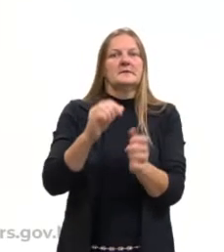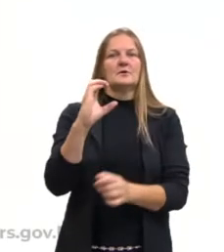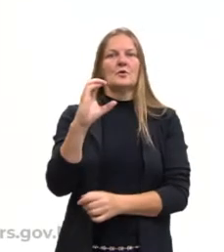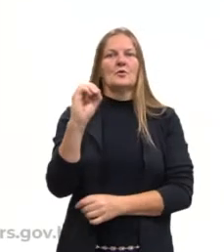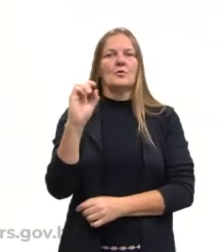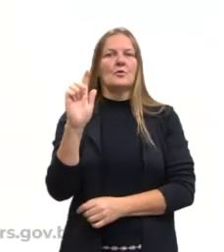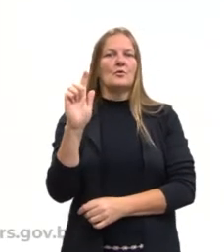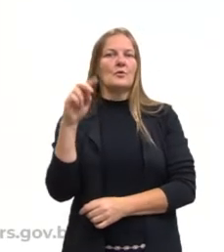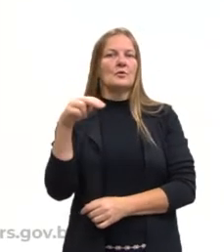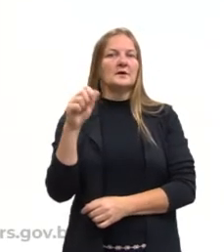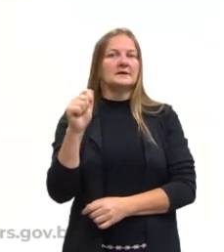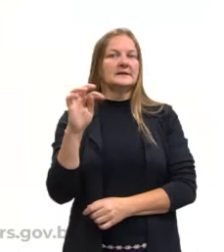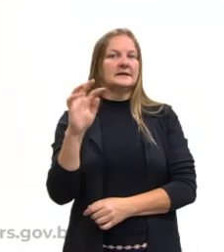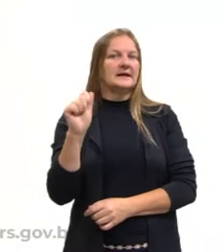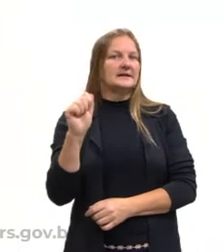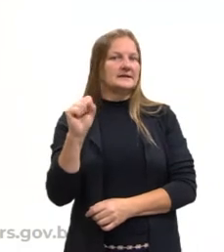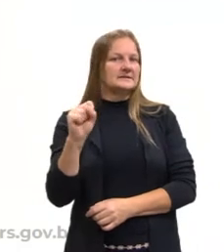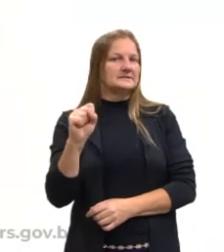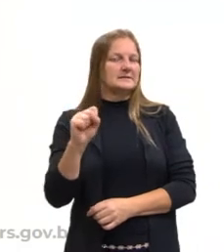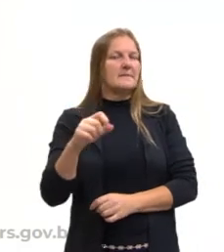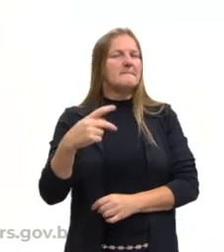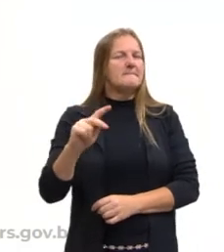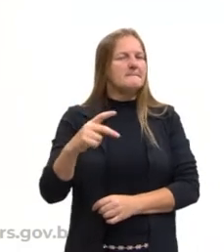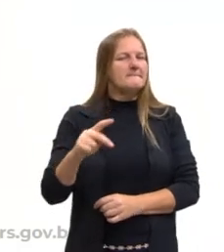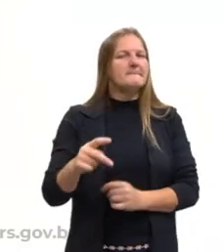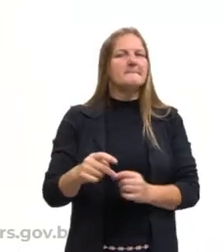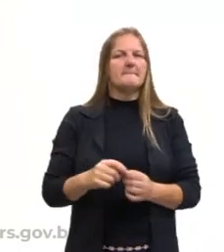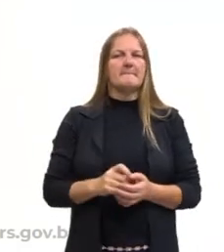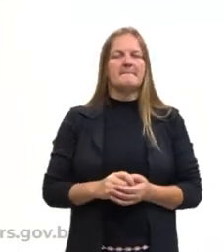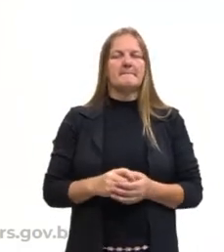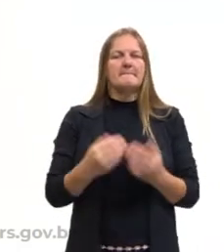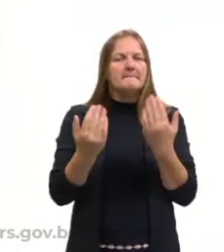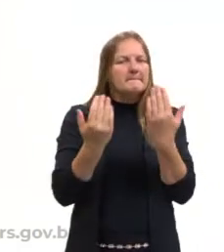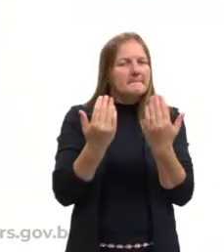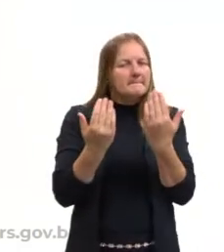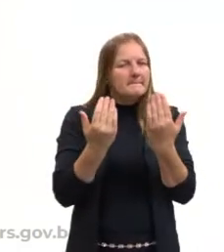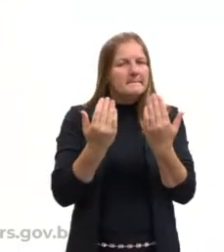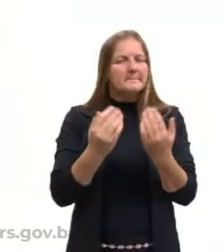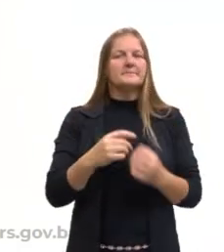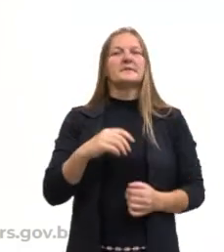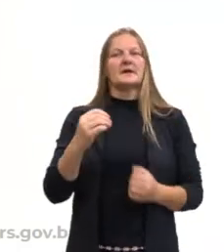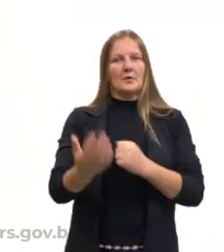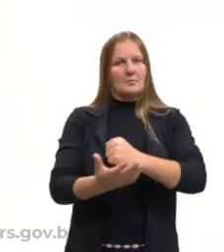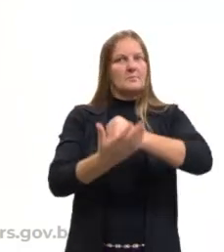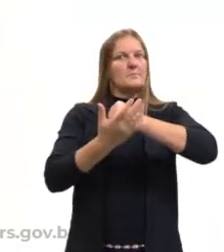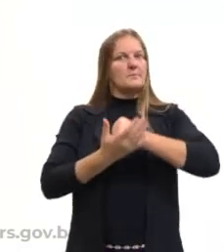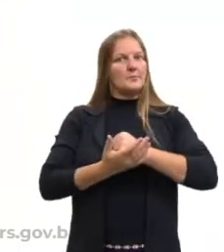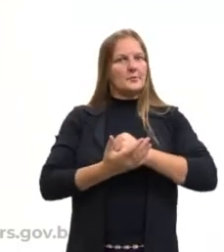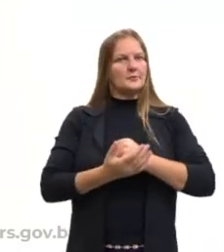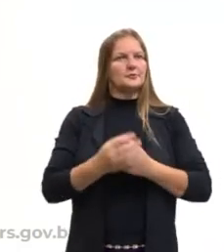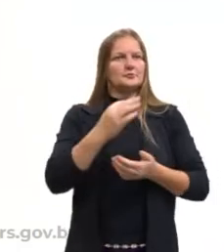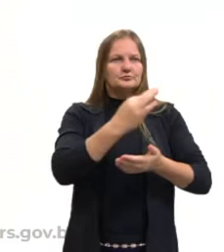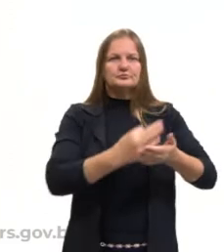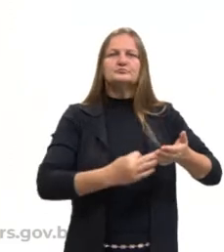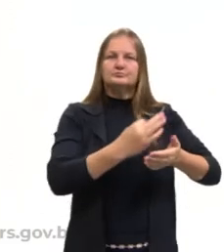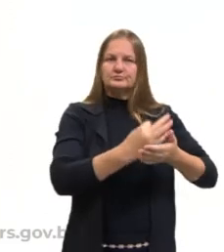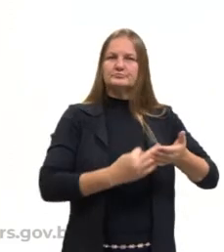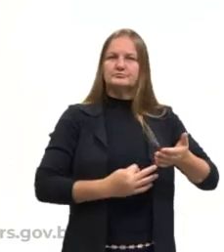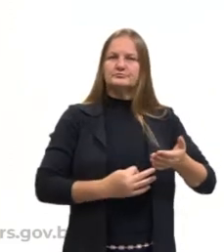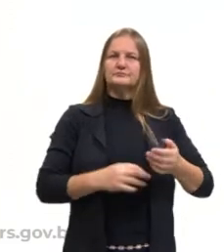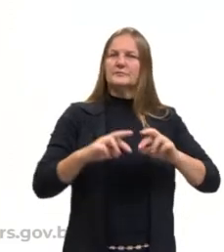as palavras parecidas, as palavras semelhantes. Isso ajuda muito para a língua,